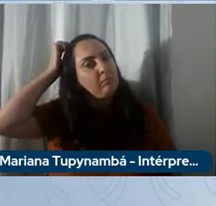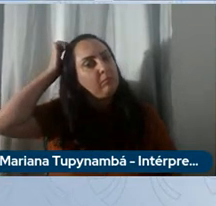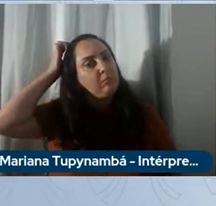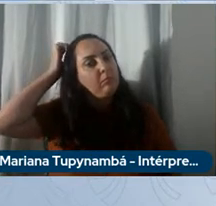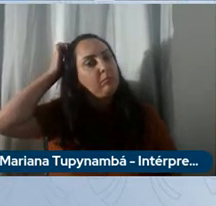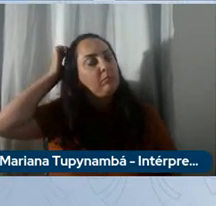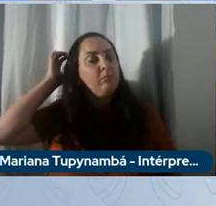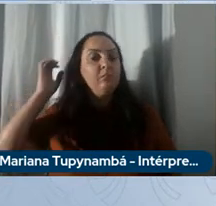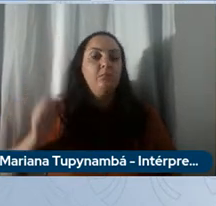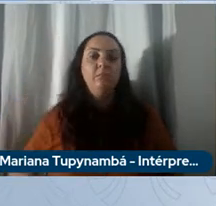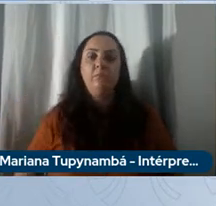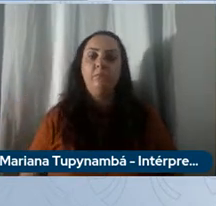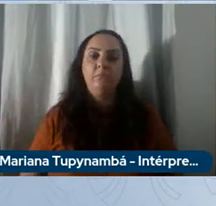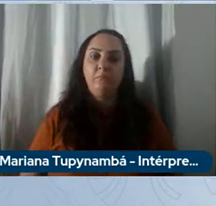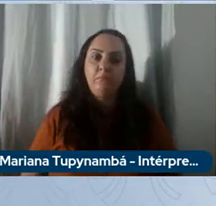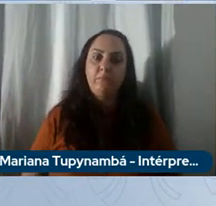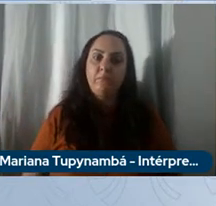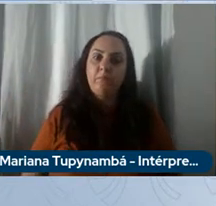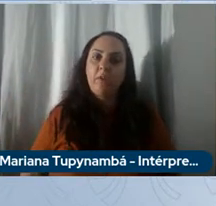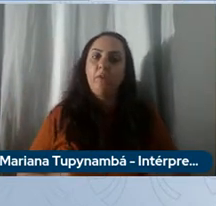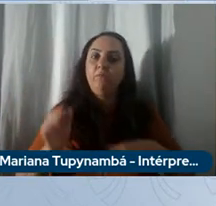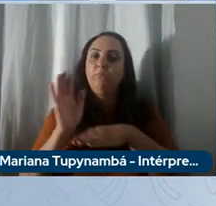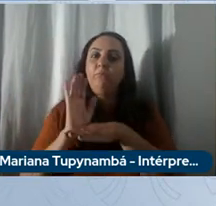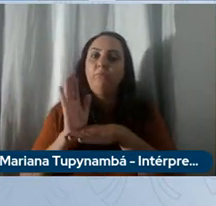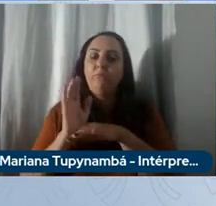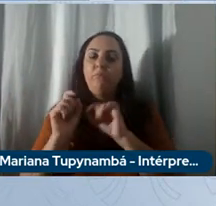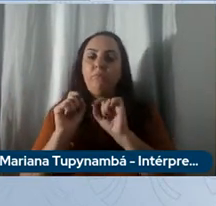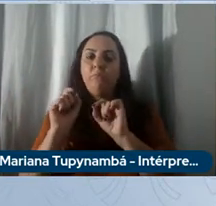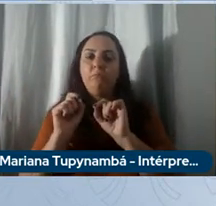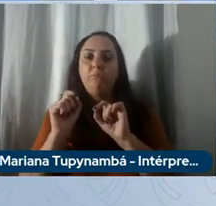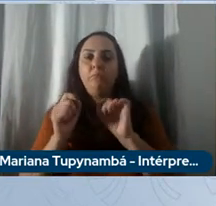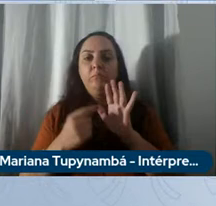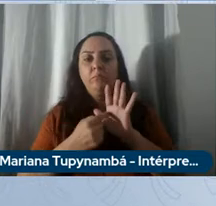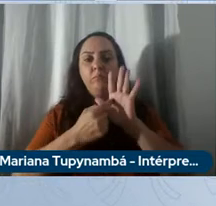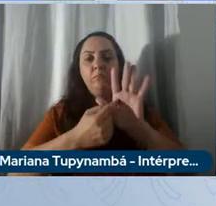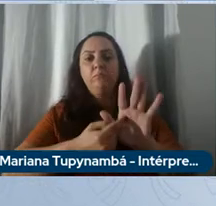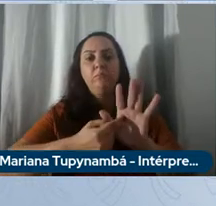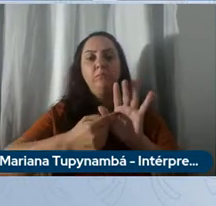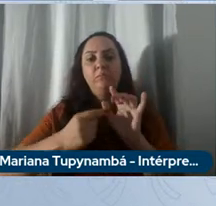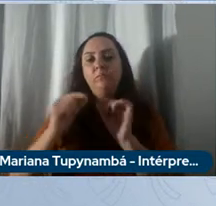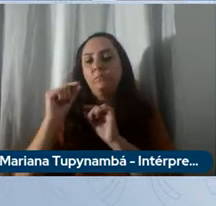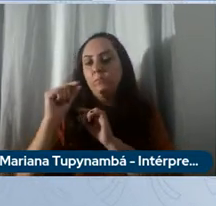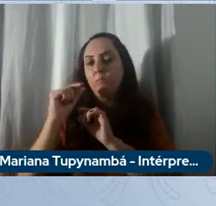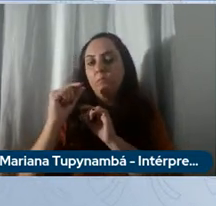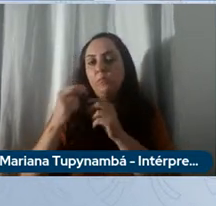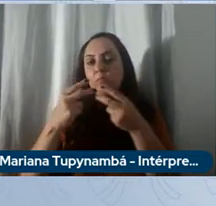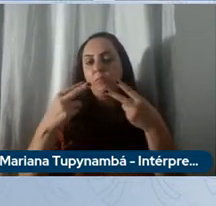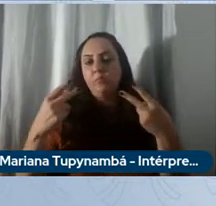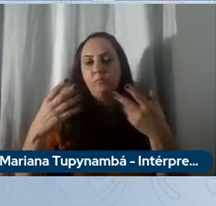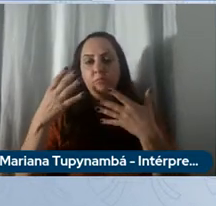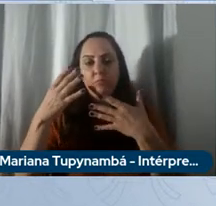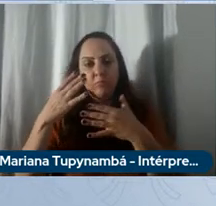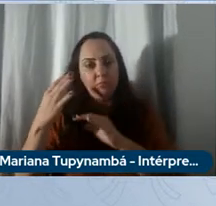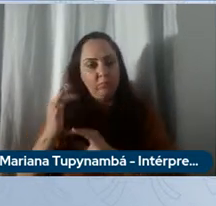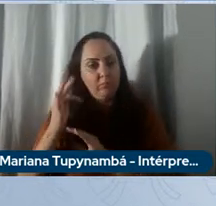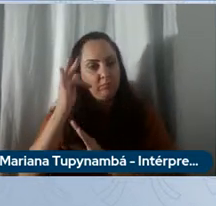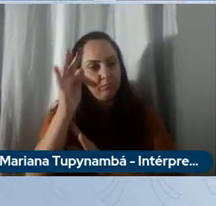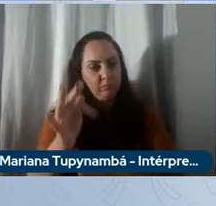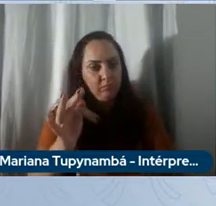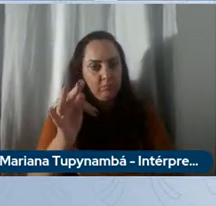muito bom. É um vídeo que fala um pouco de que queremos ser no futuro, o tema de hoje, inclusive,